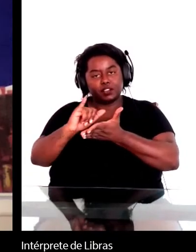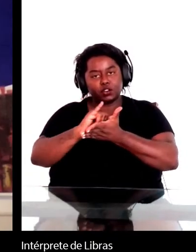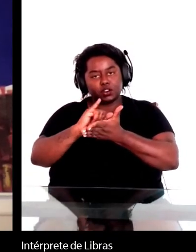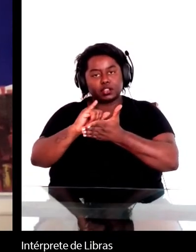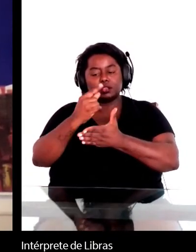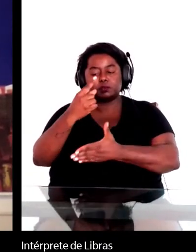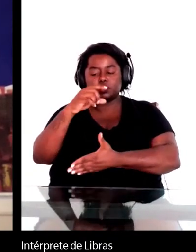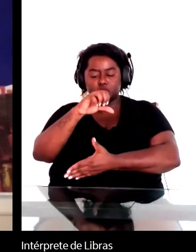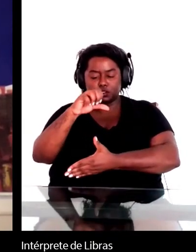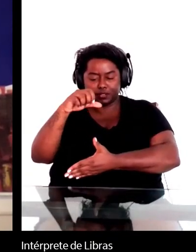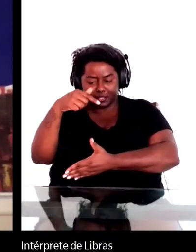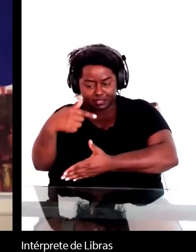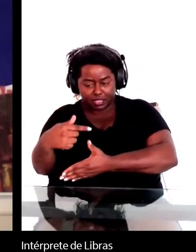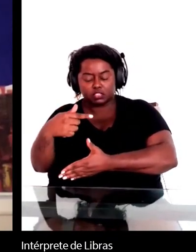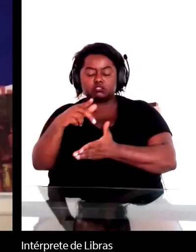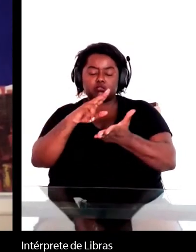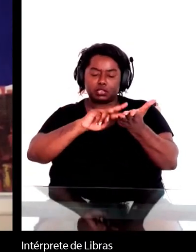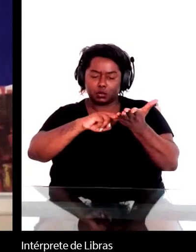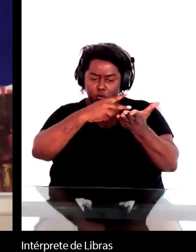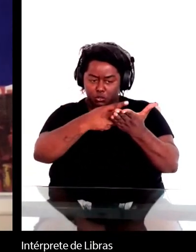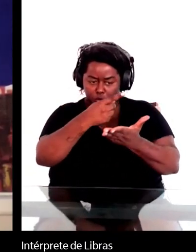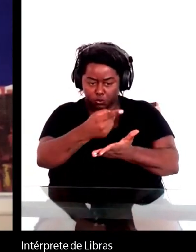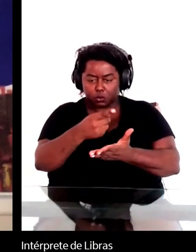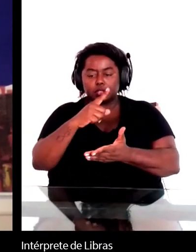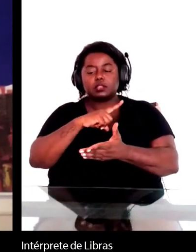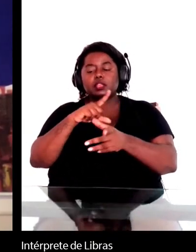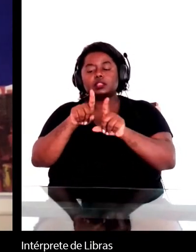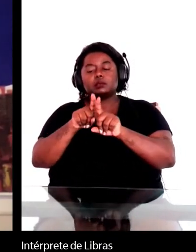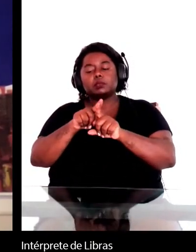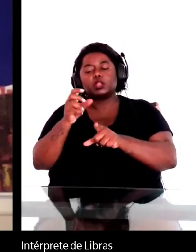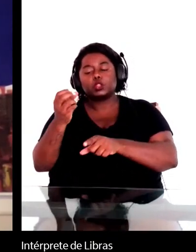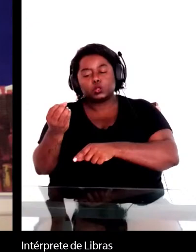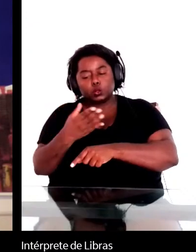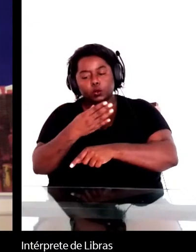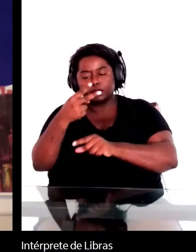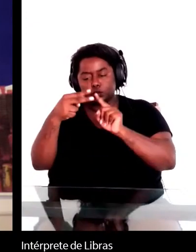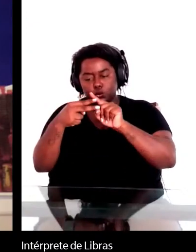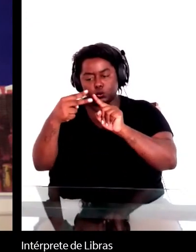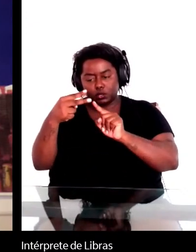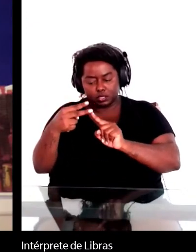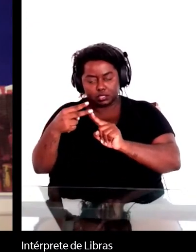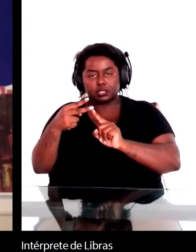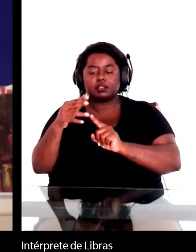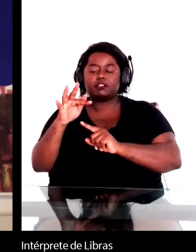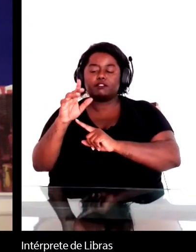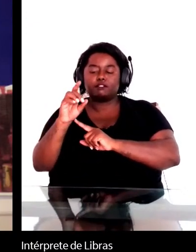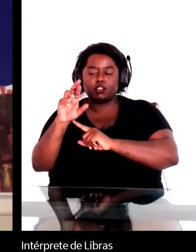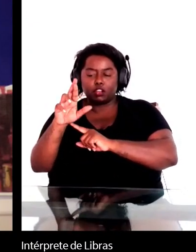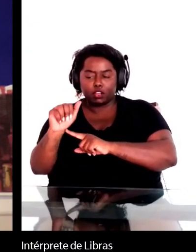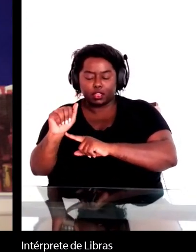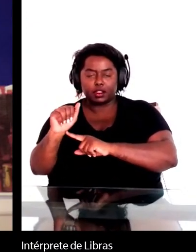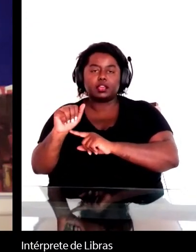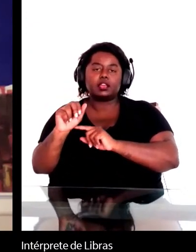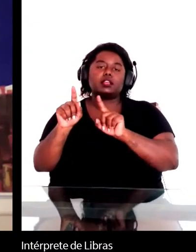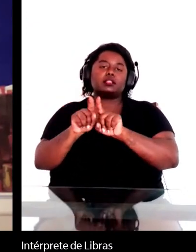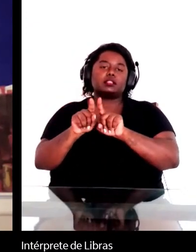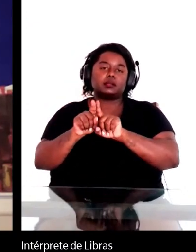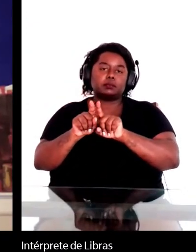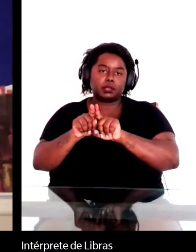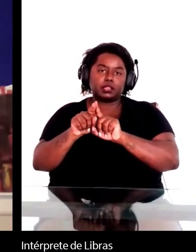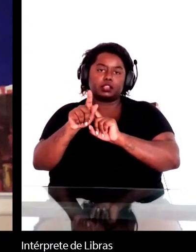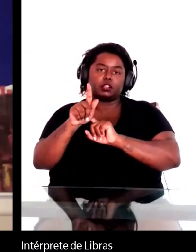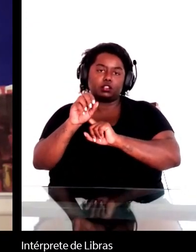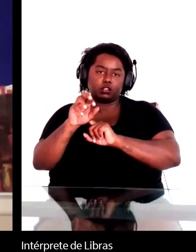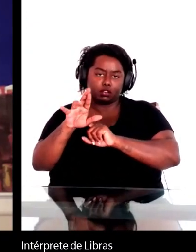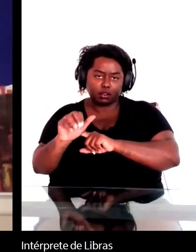e as duas novas da Margaret O'Costa, Robin Patterson, e da Flora Thompson-Devaux. Então,